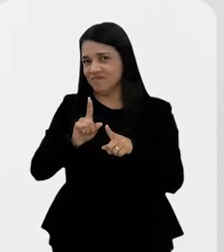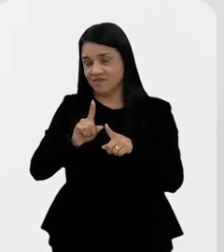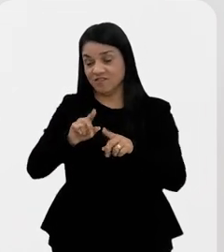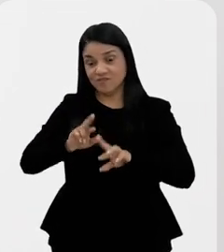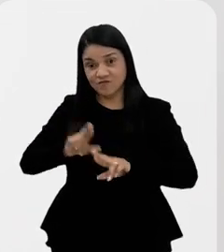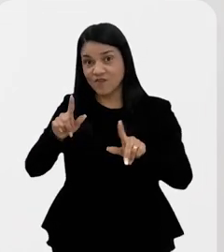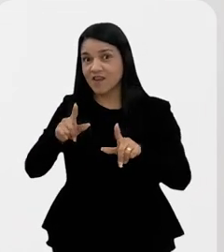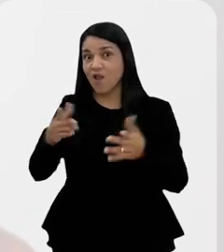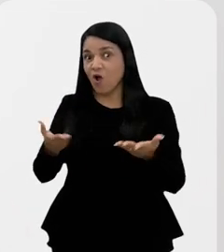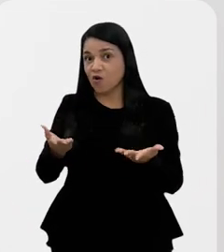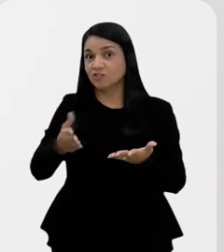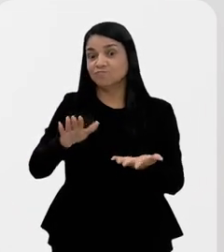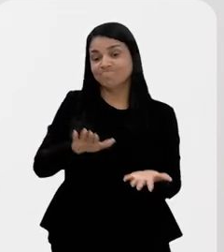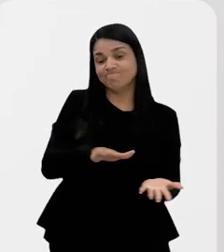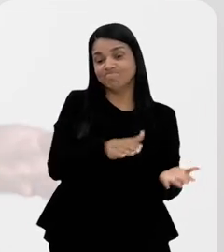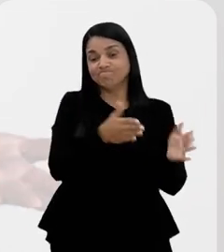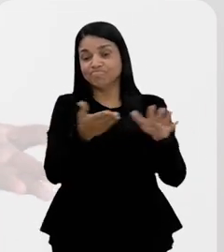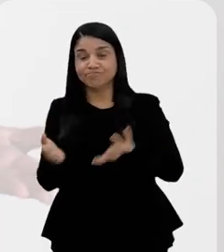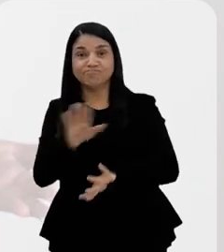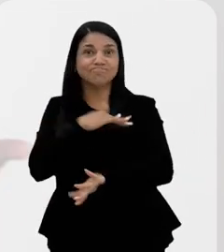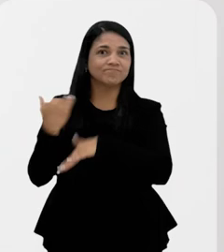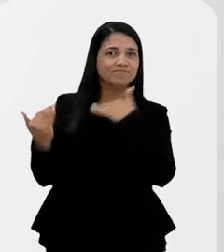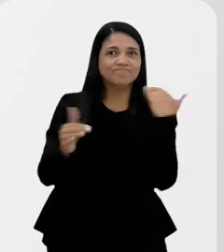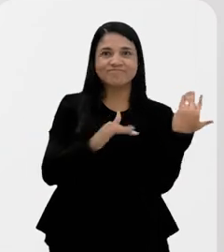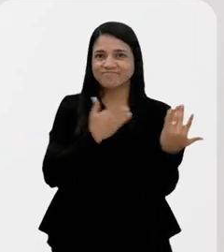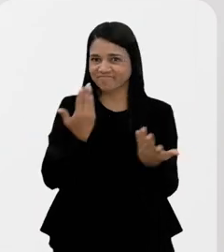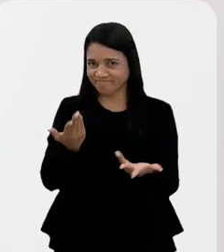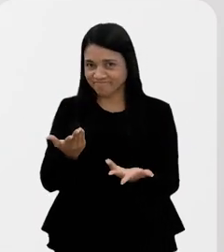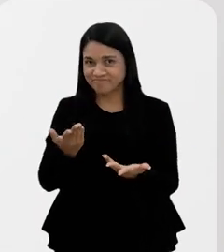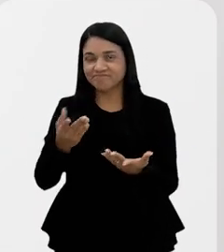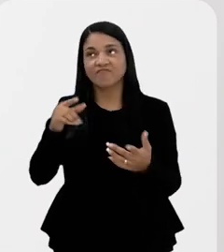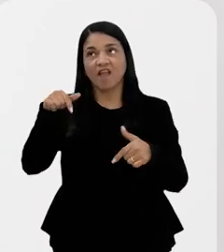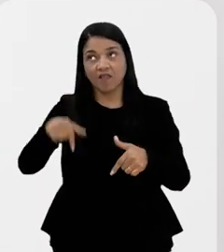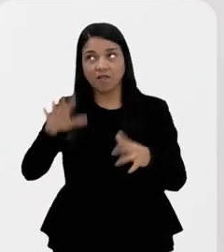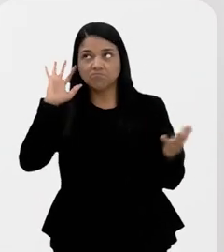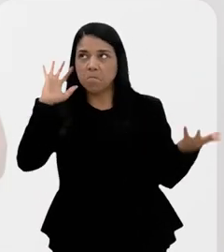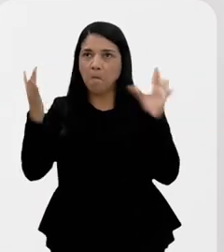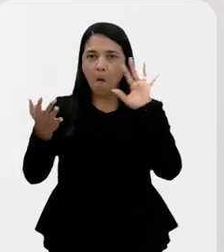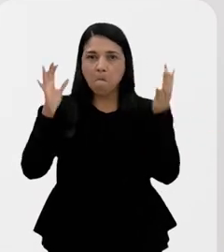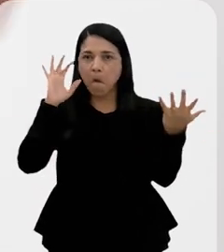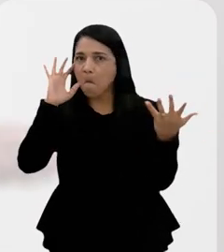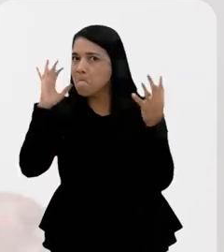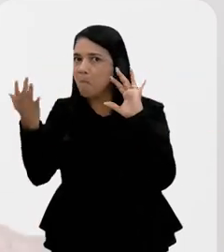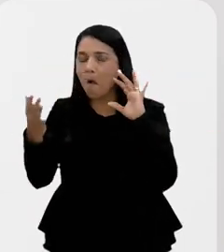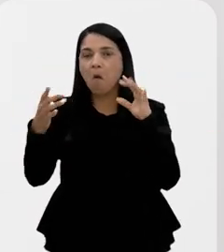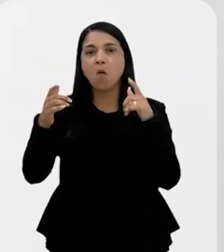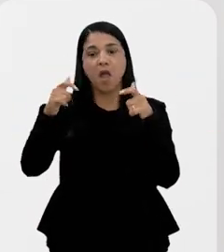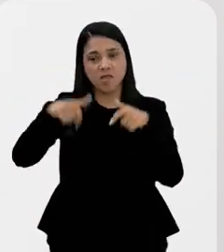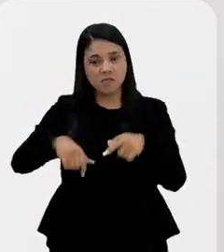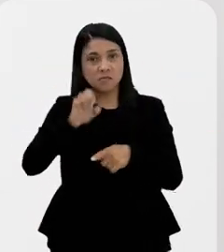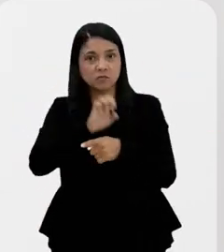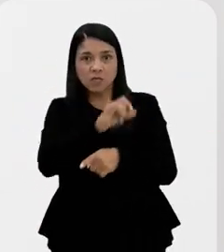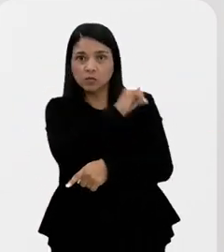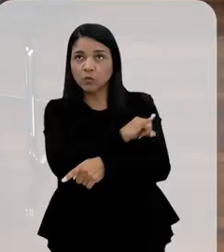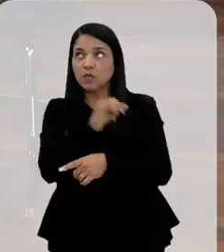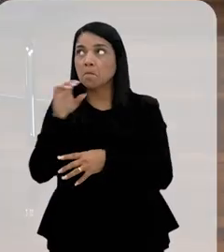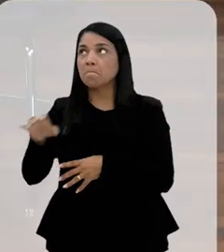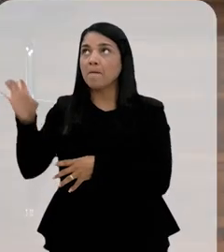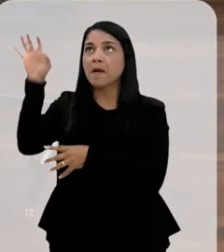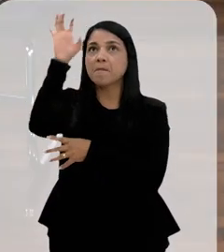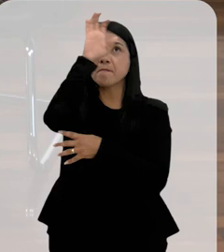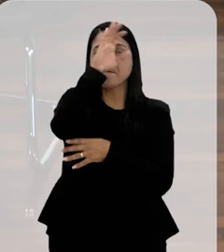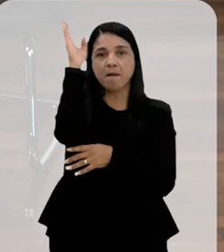de vida. Porque hoje em dia a gente tem um evento climático extremo, não só aqui no Rio de Janeiro, mas em várias outras localidades do Brasil,